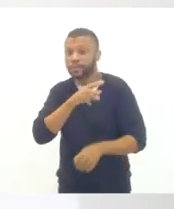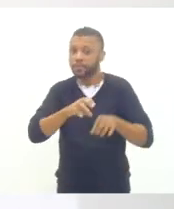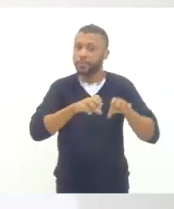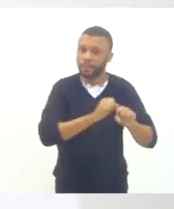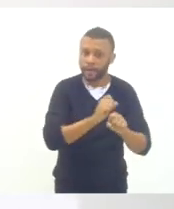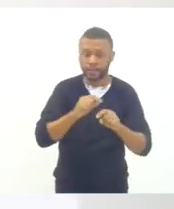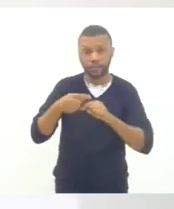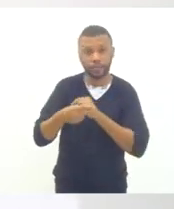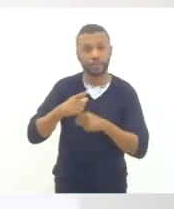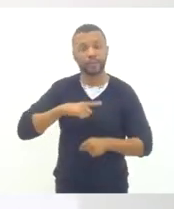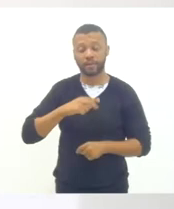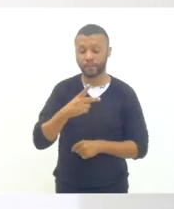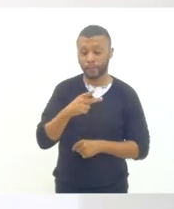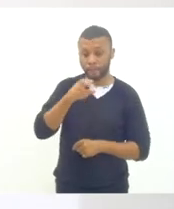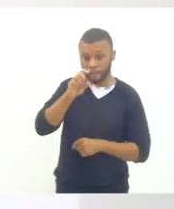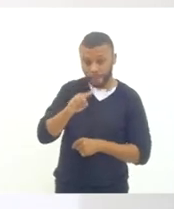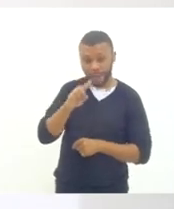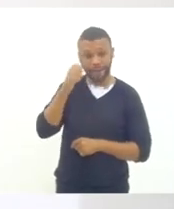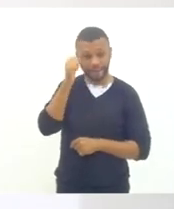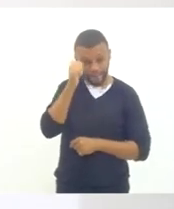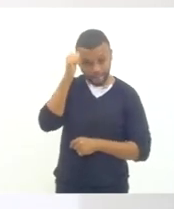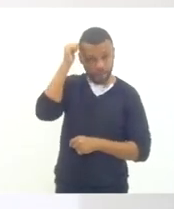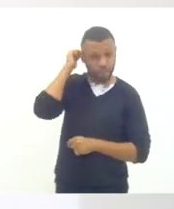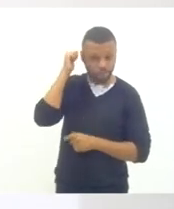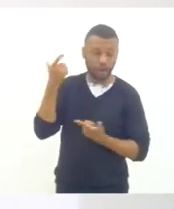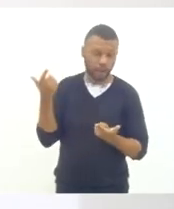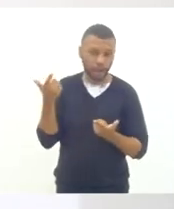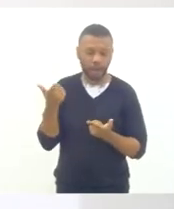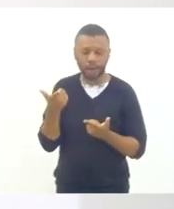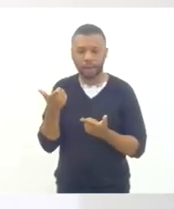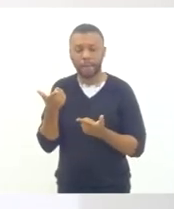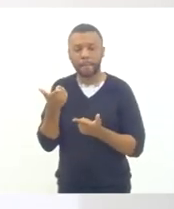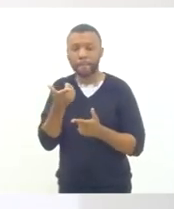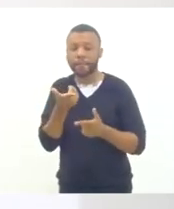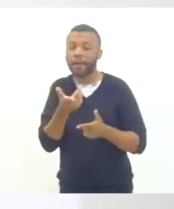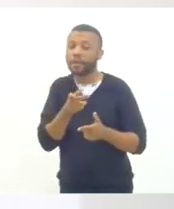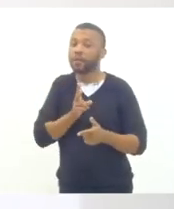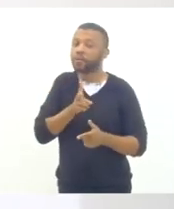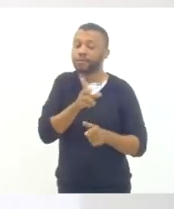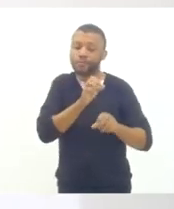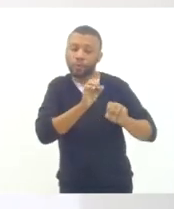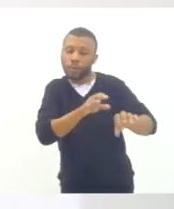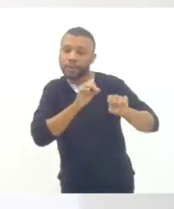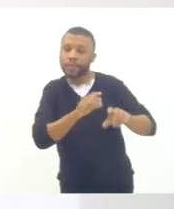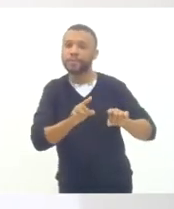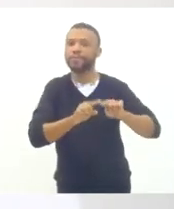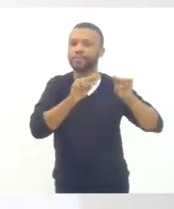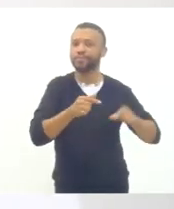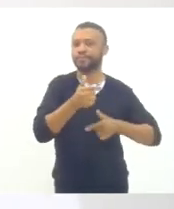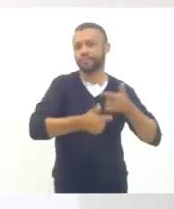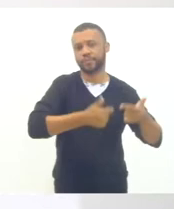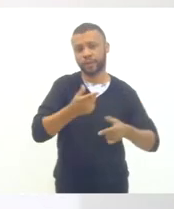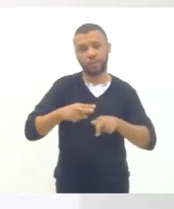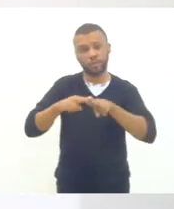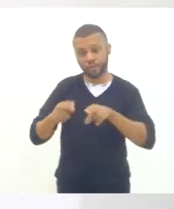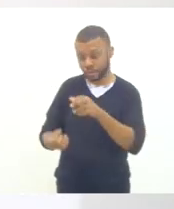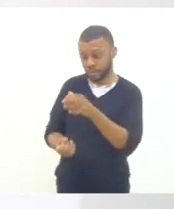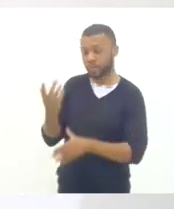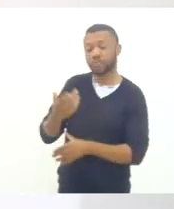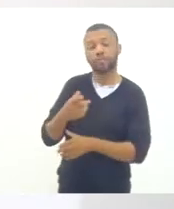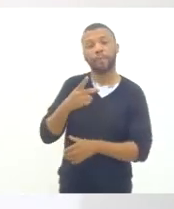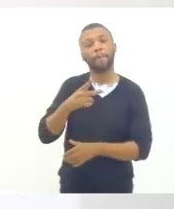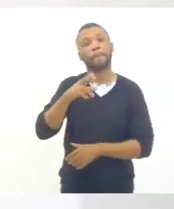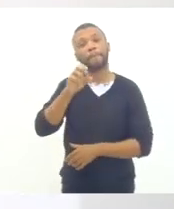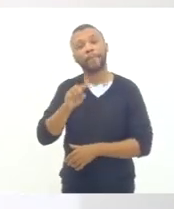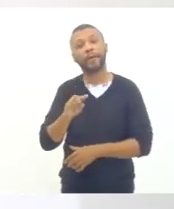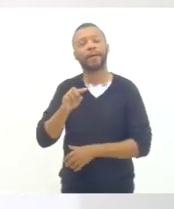ensino desse trabalhador. E, com isso, surgiu o pré-vestibular da UERJ, que é o